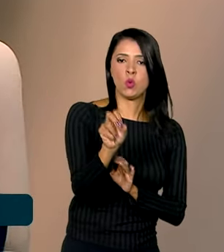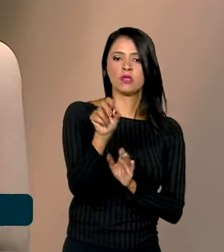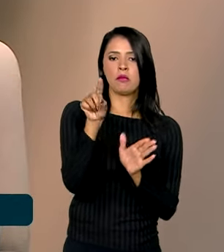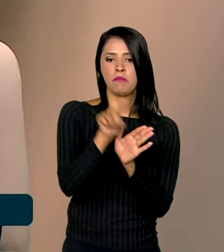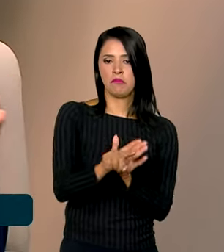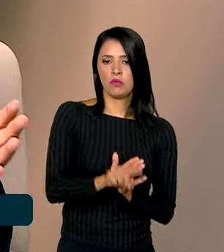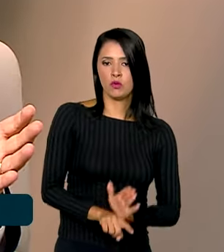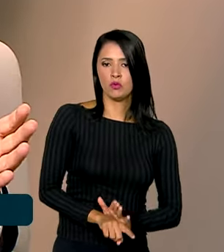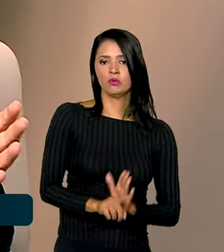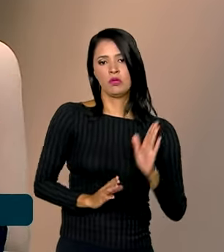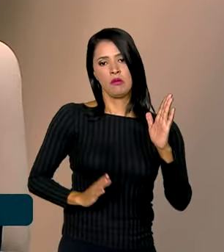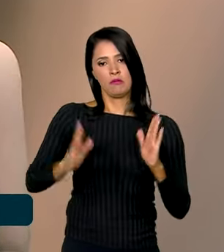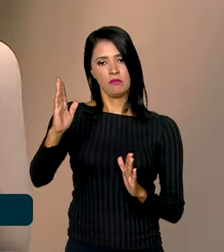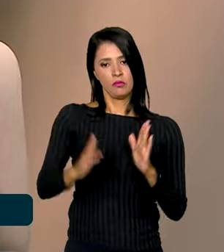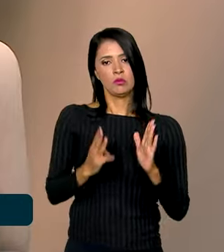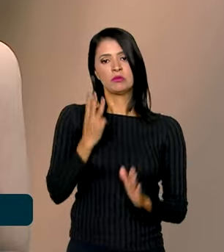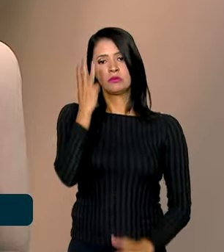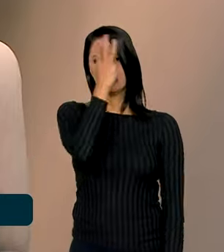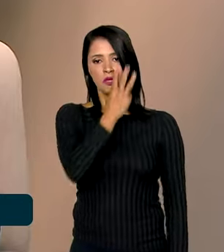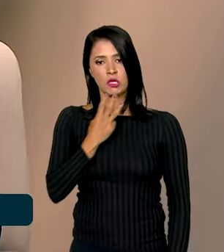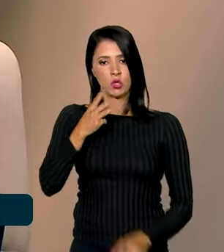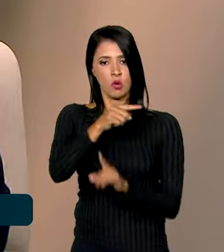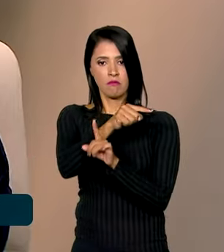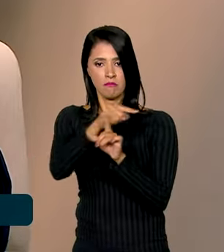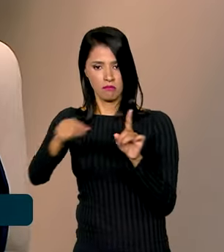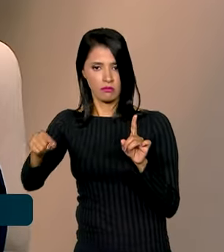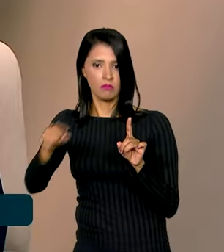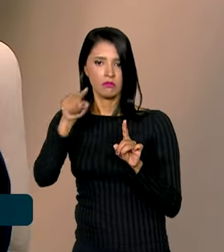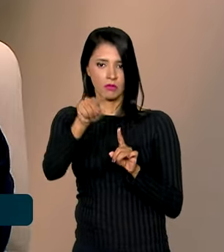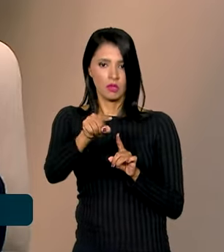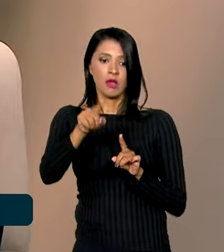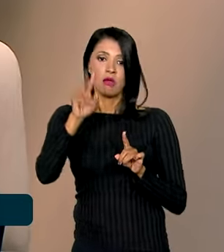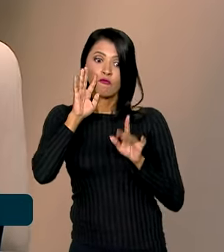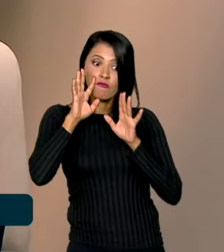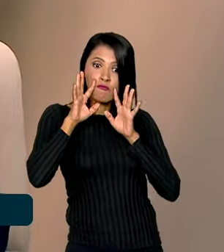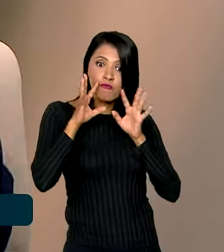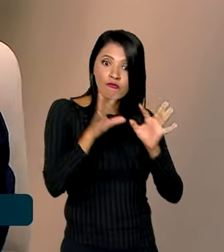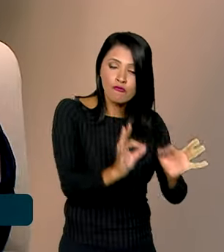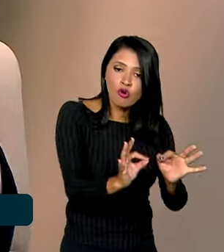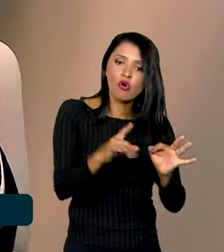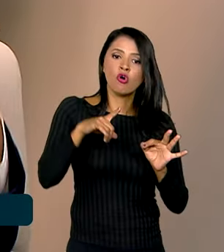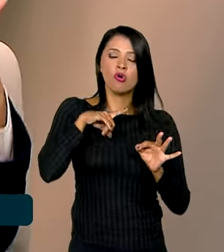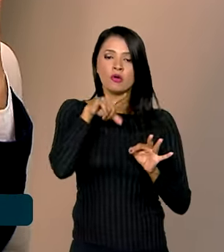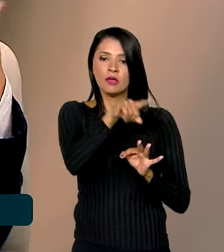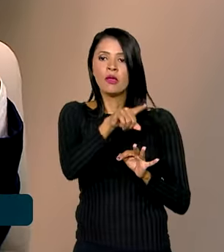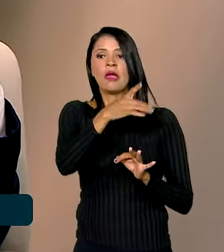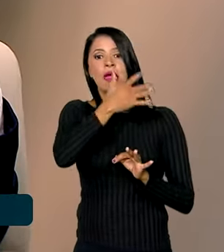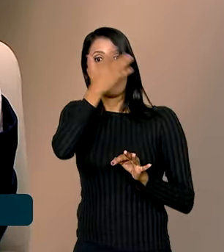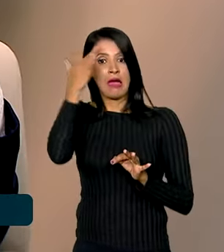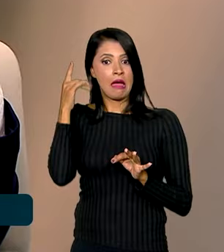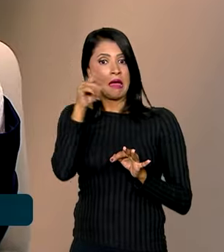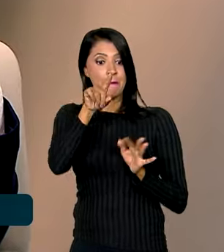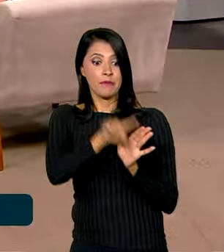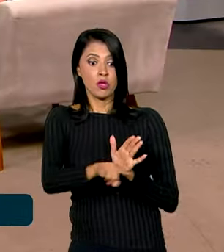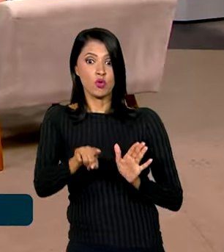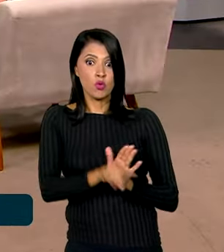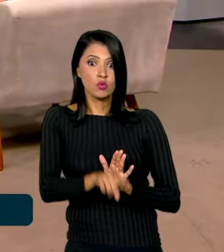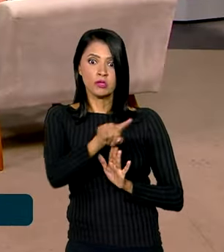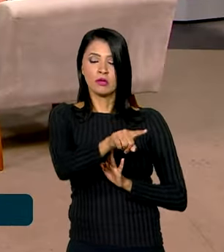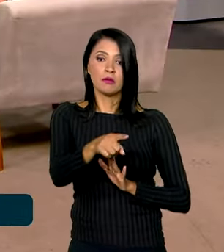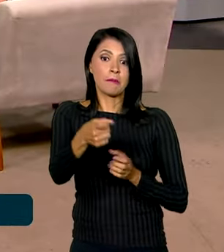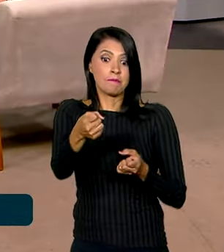período de 3 horas e meia. Priorize aquelas questões do eixo temático que tem mais peso no cargo que você mais quer.